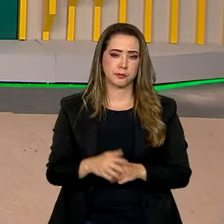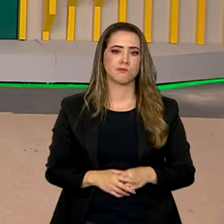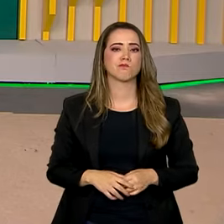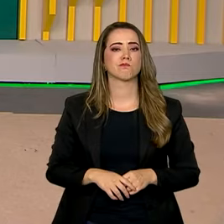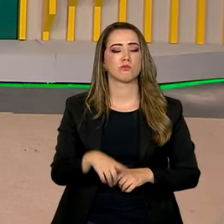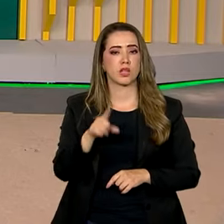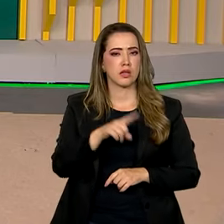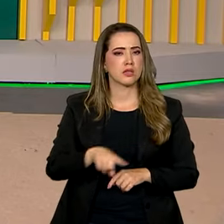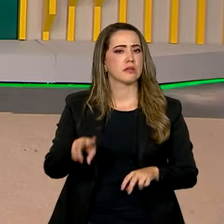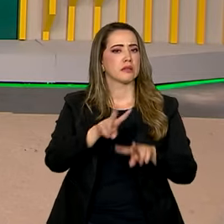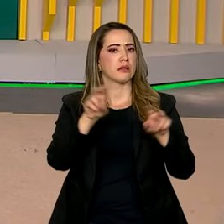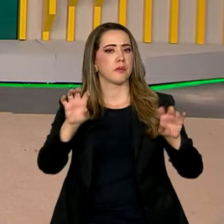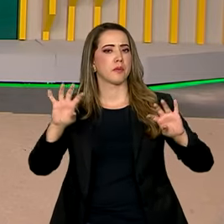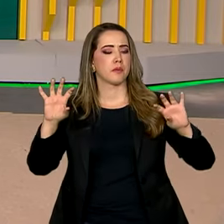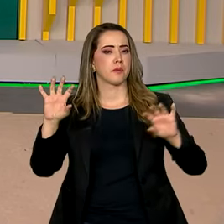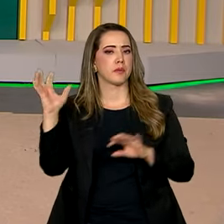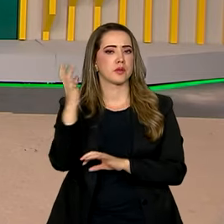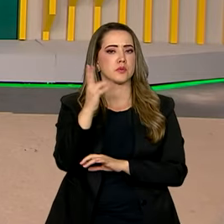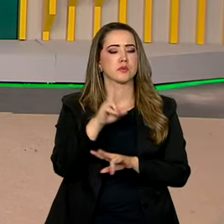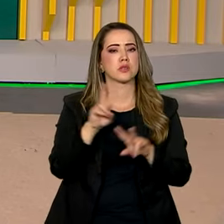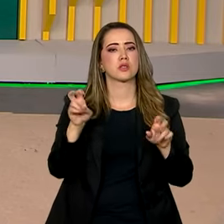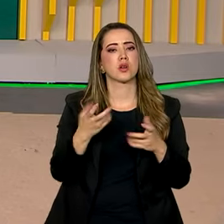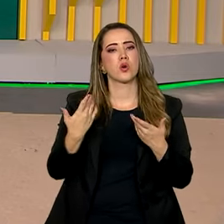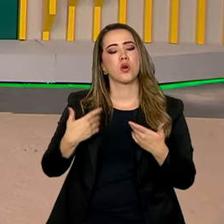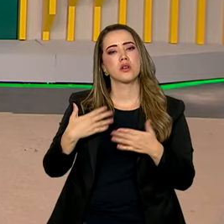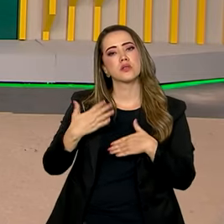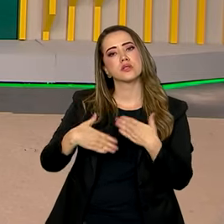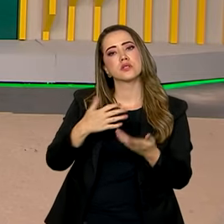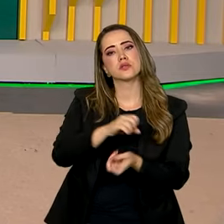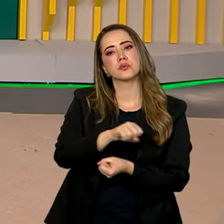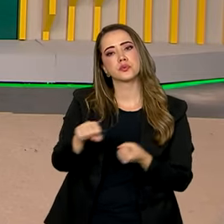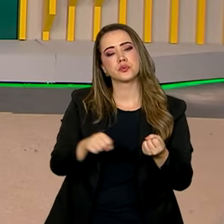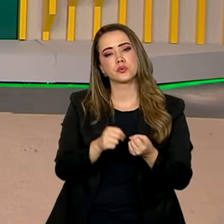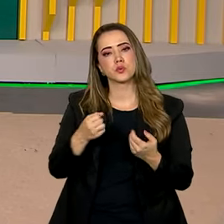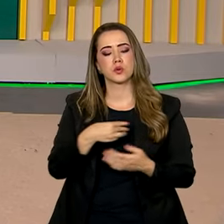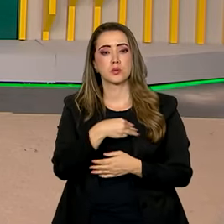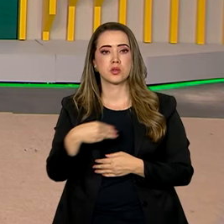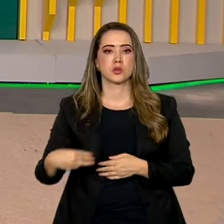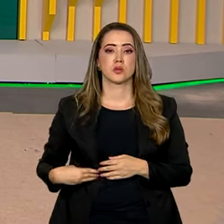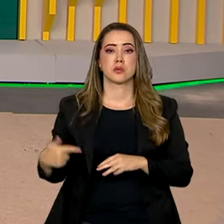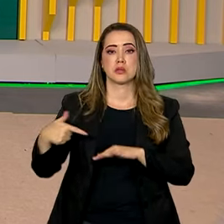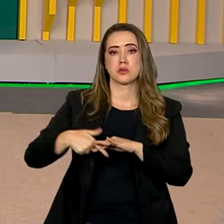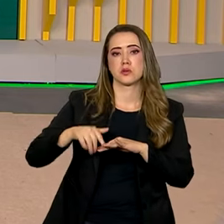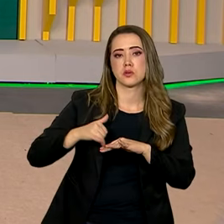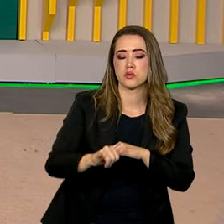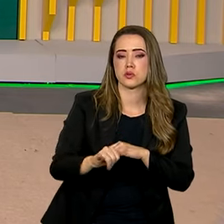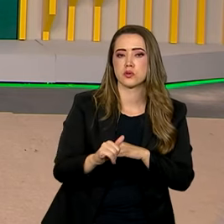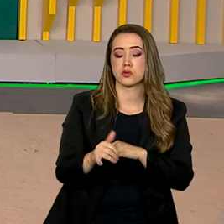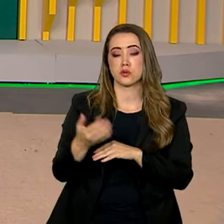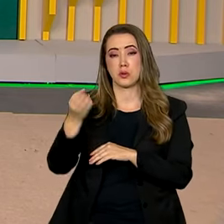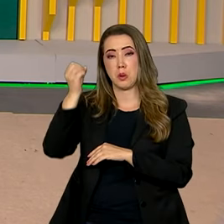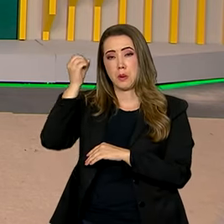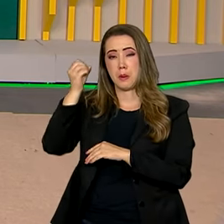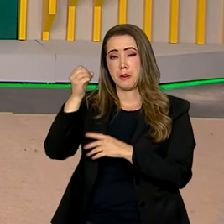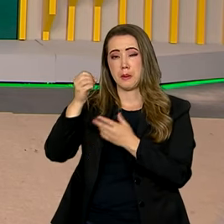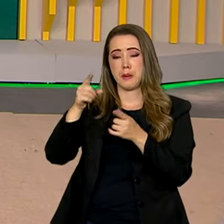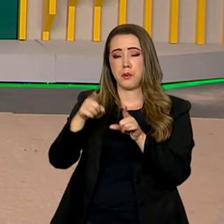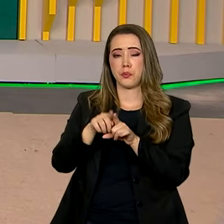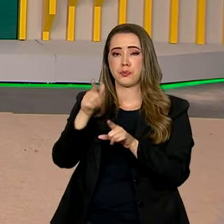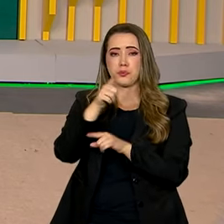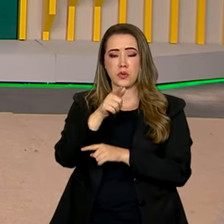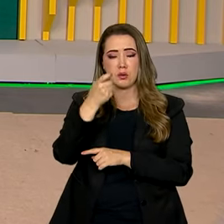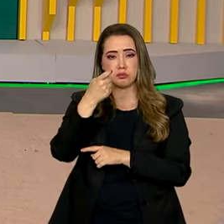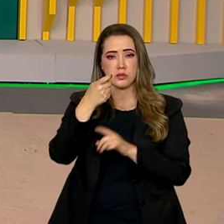E ainda sobre meio ambiente, mas tratando agora de desenvolvimento sustentável, o ministro de Minas e Energia, Alexandre Silveira,